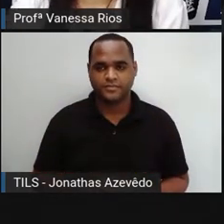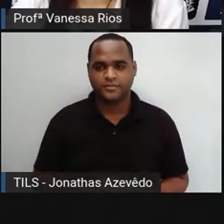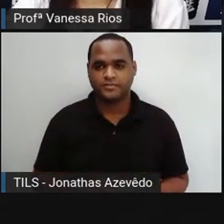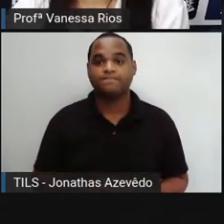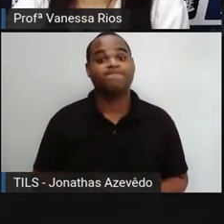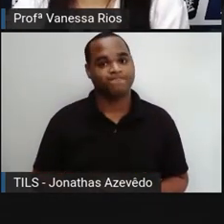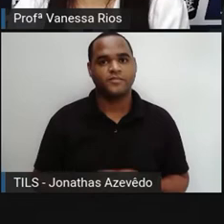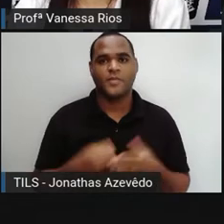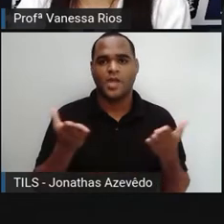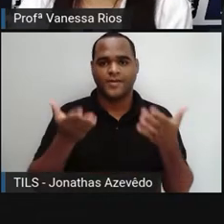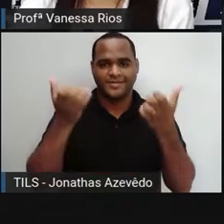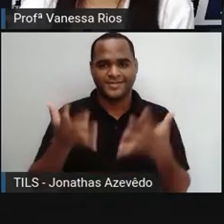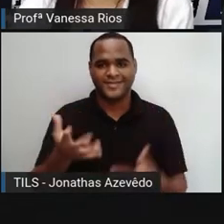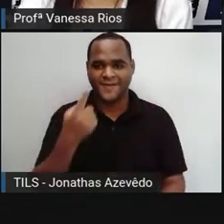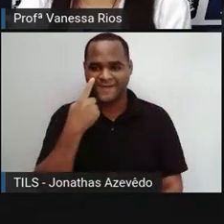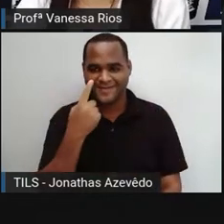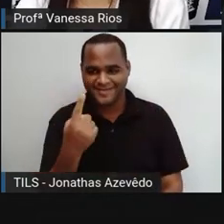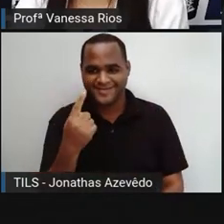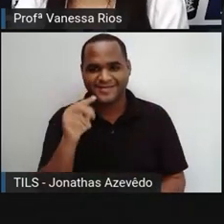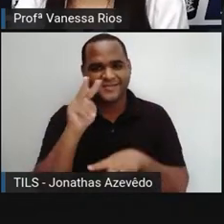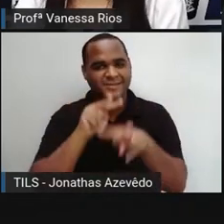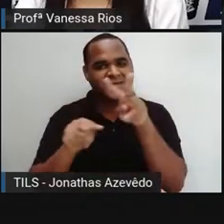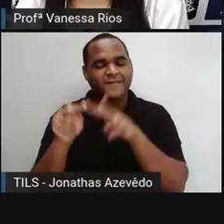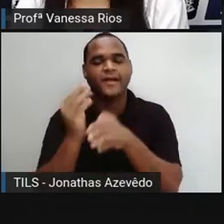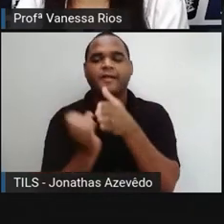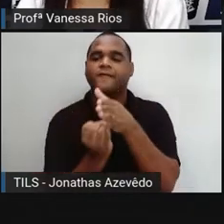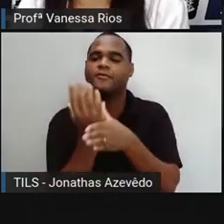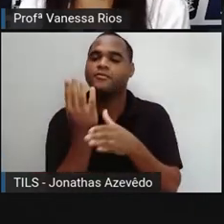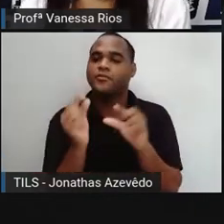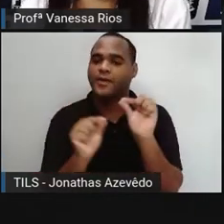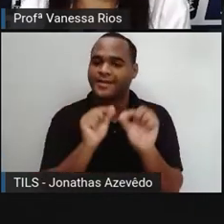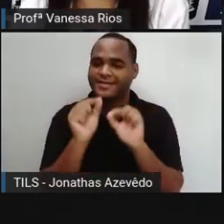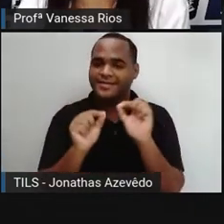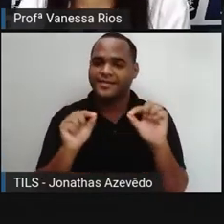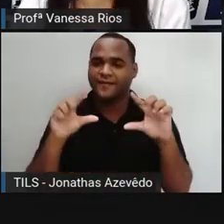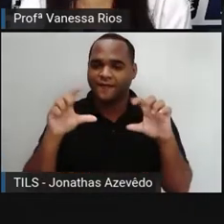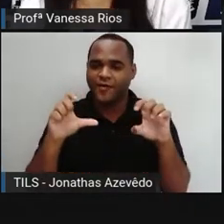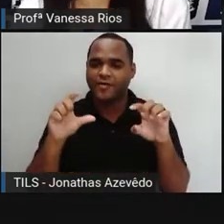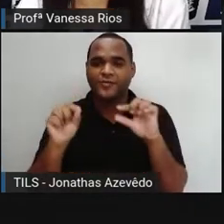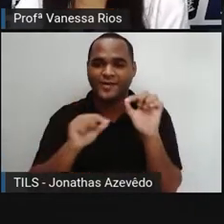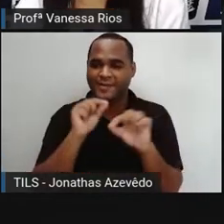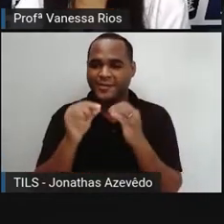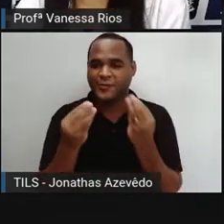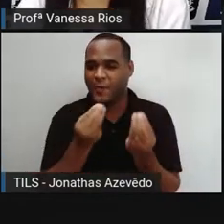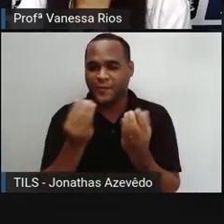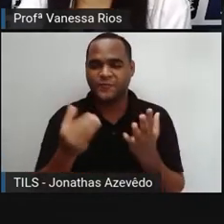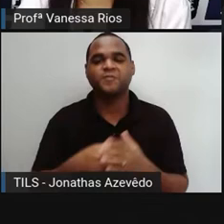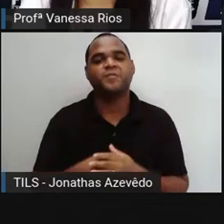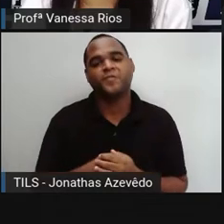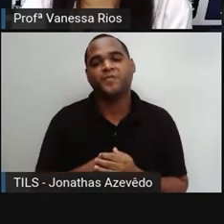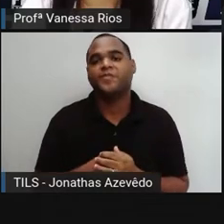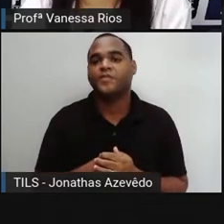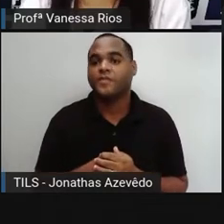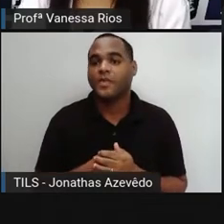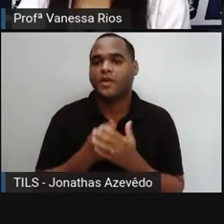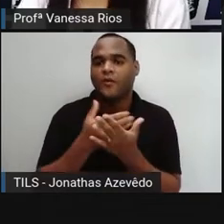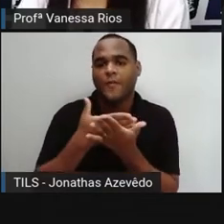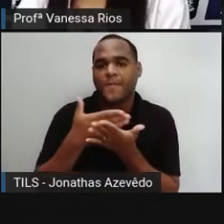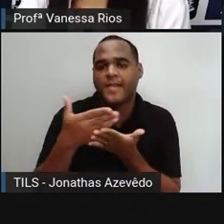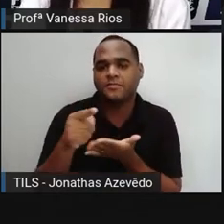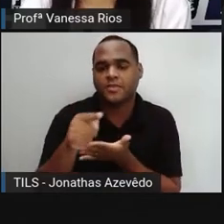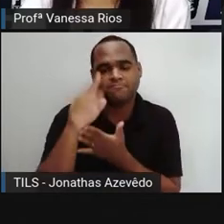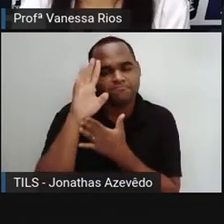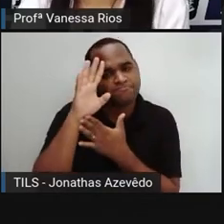E aí agora a gente vai observar a origem da fotografia. E a gente já começa entendendo e